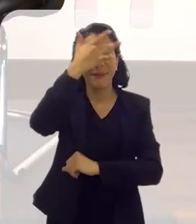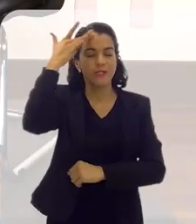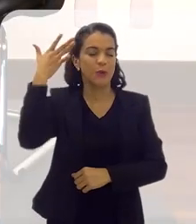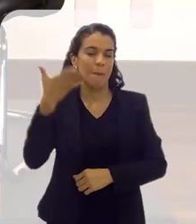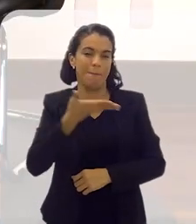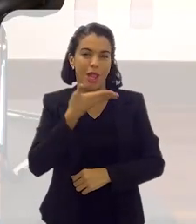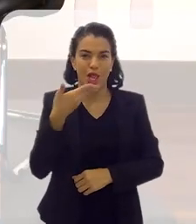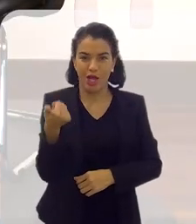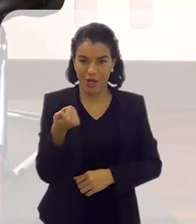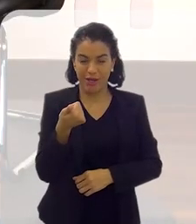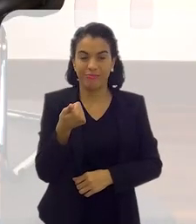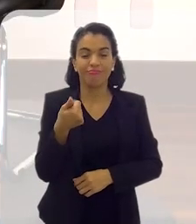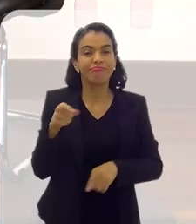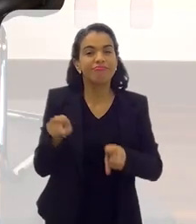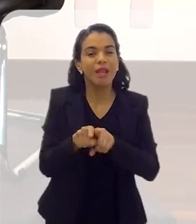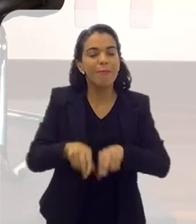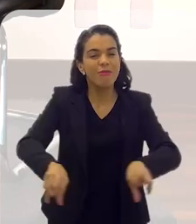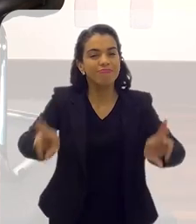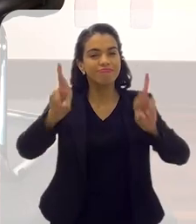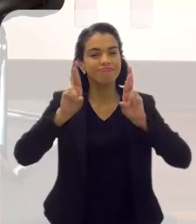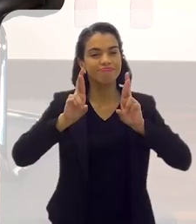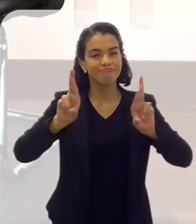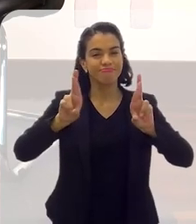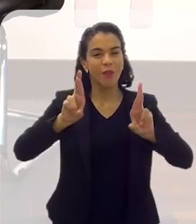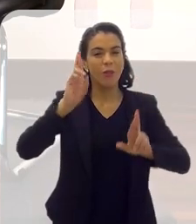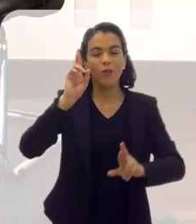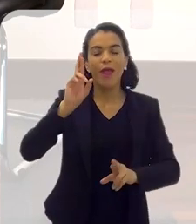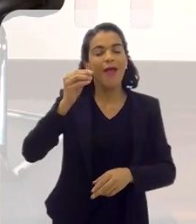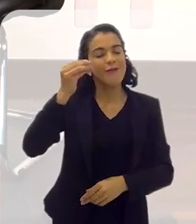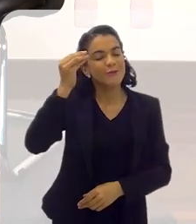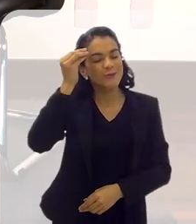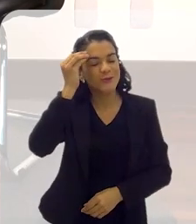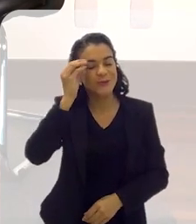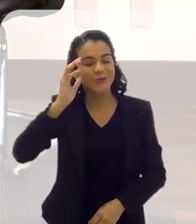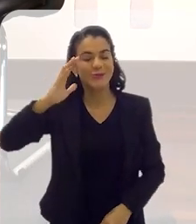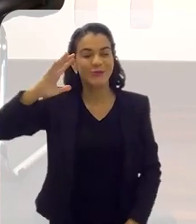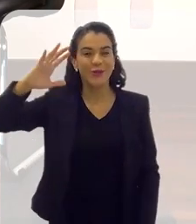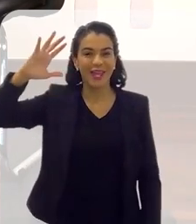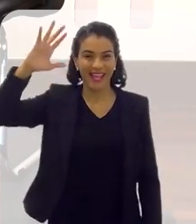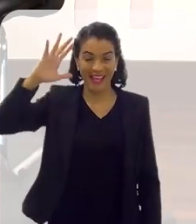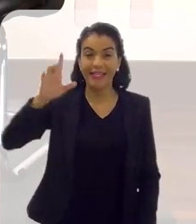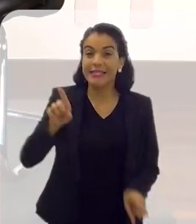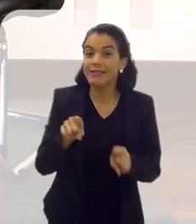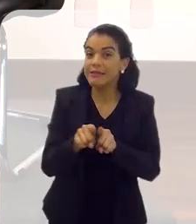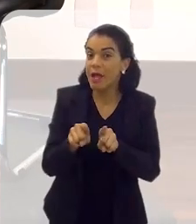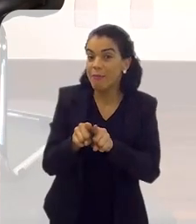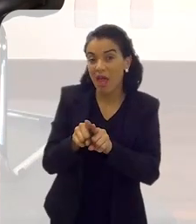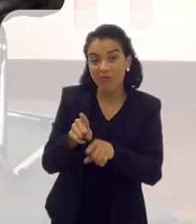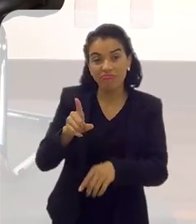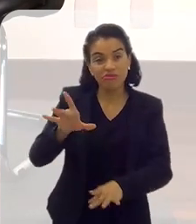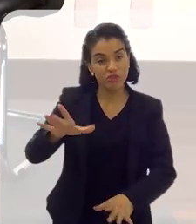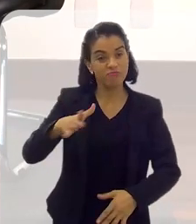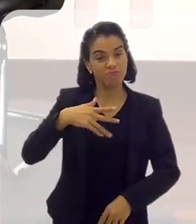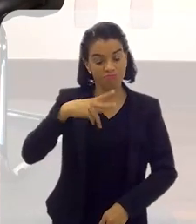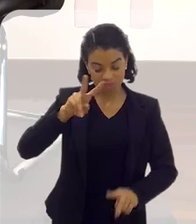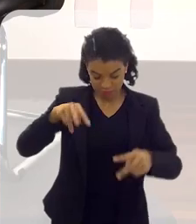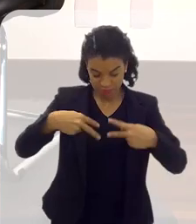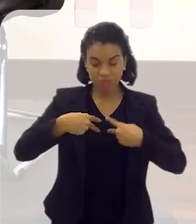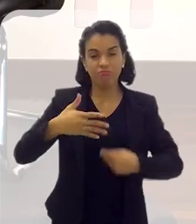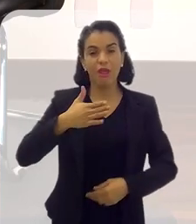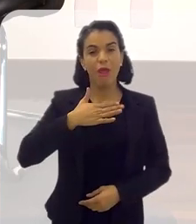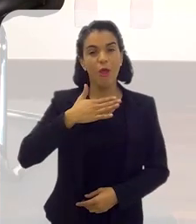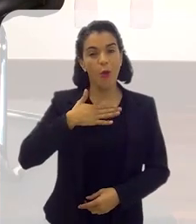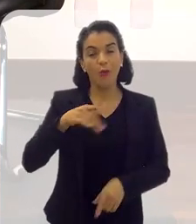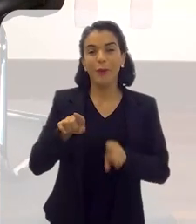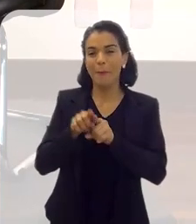ser uma pessoa melhor, de ter esperança e não deixar de sonhar. É através da literatura. E também o fato de ser